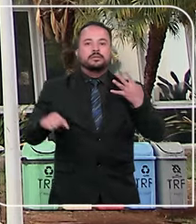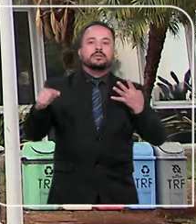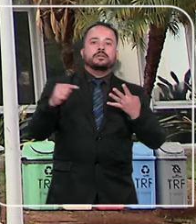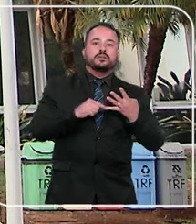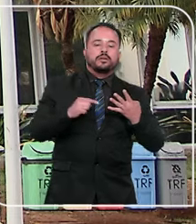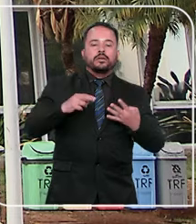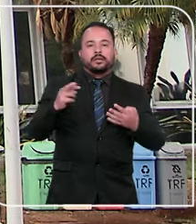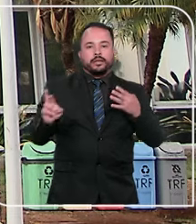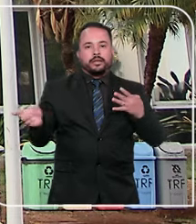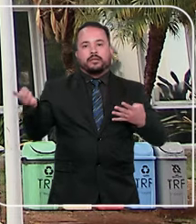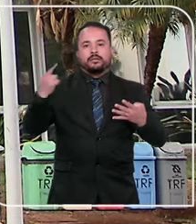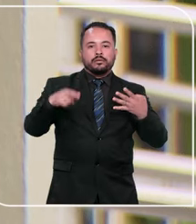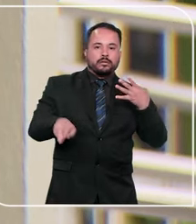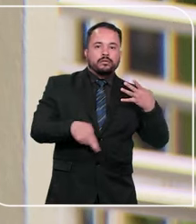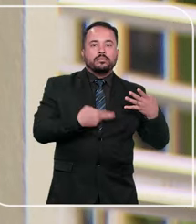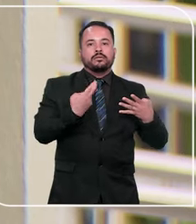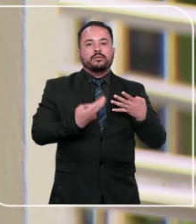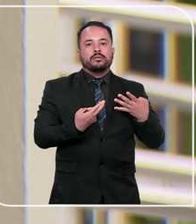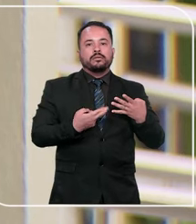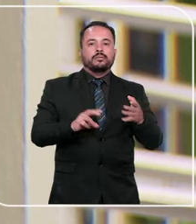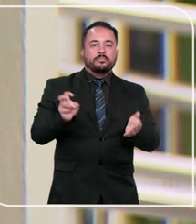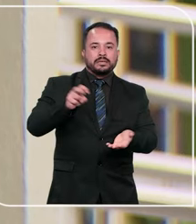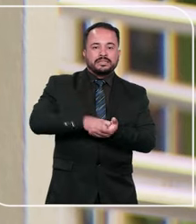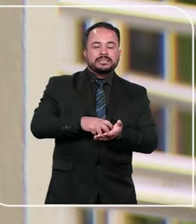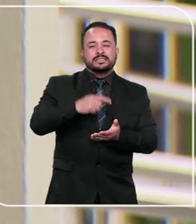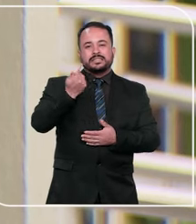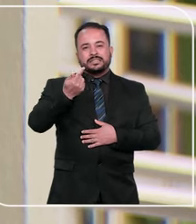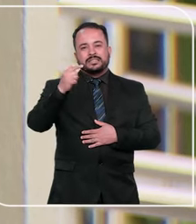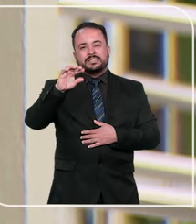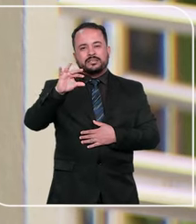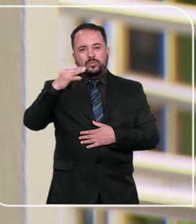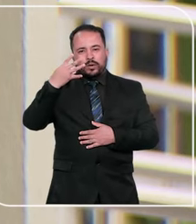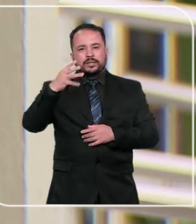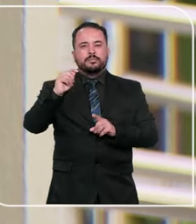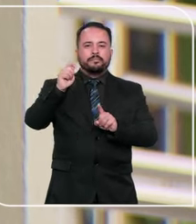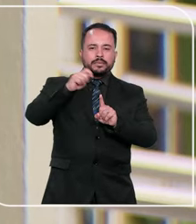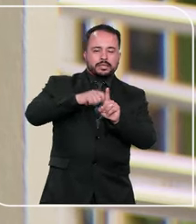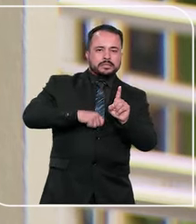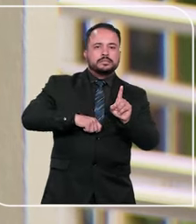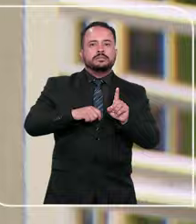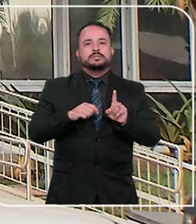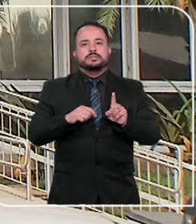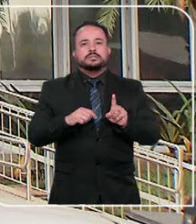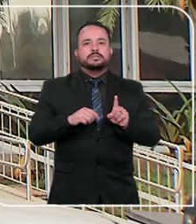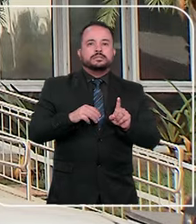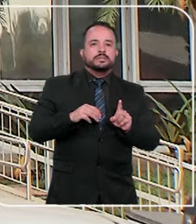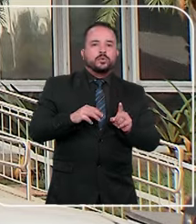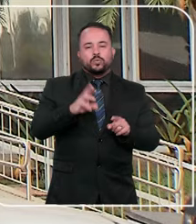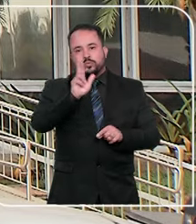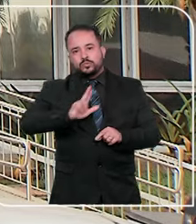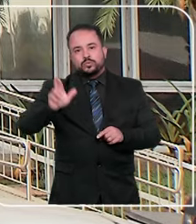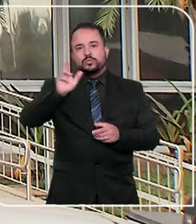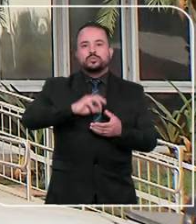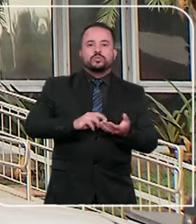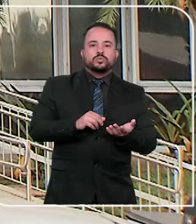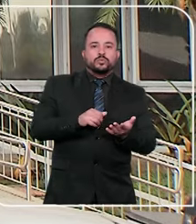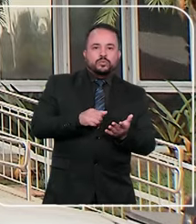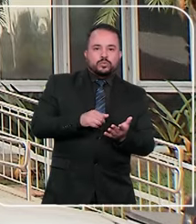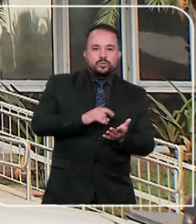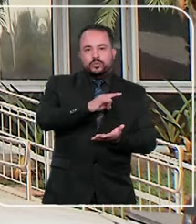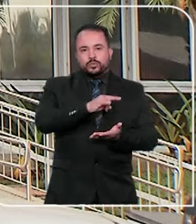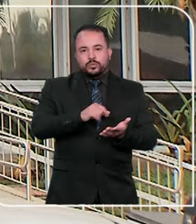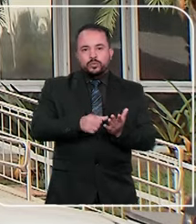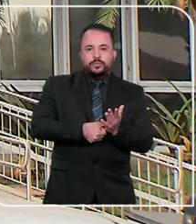Primeira Região acolheu o recurso e elevou a pena para sete anos e quatro meses, além de condenar o denunciado por uso de documento